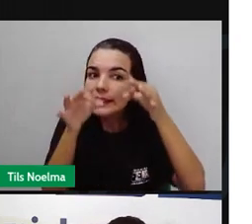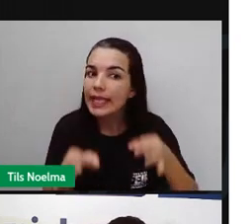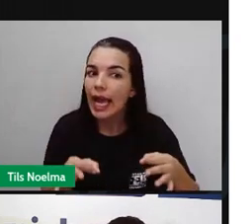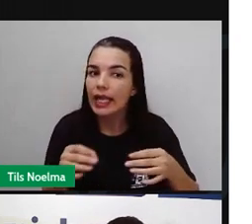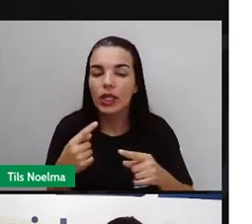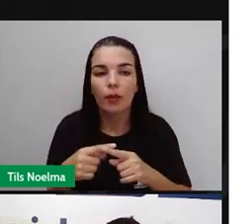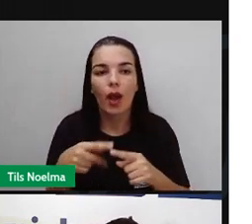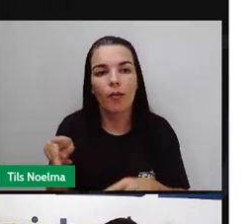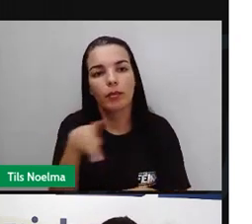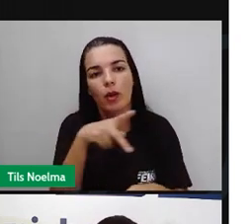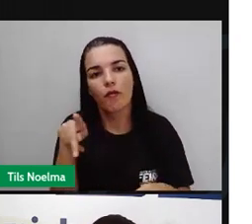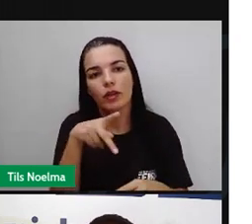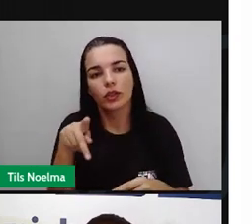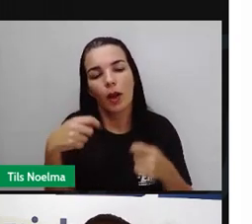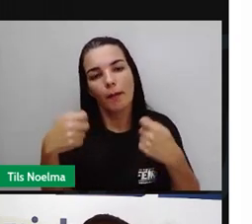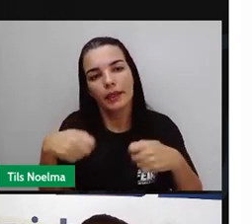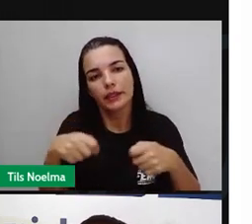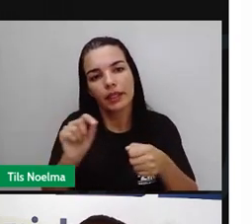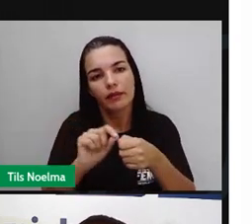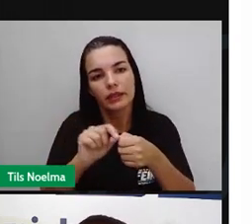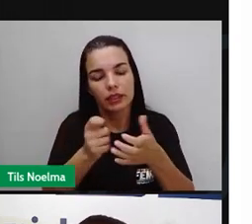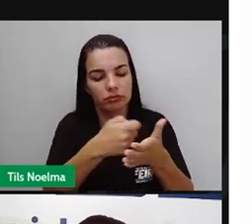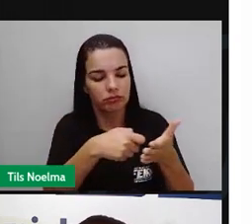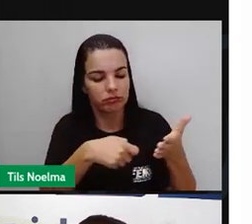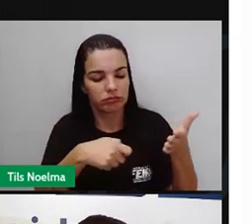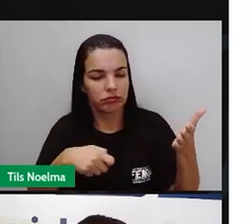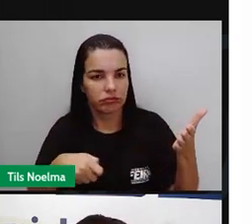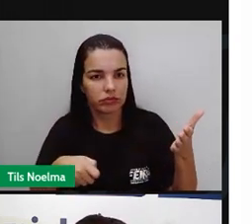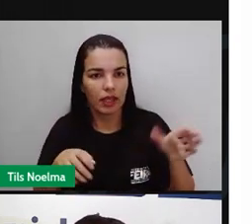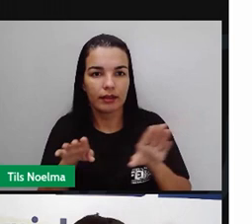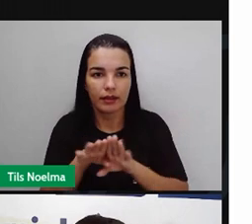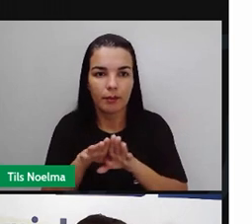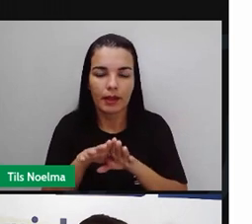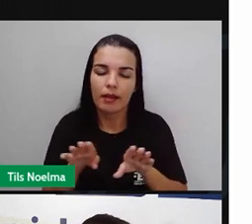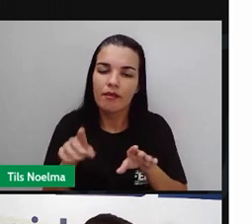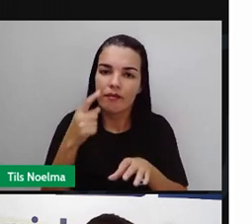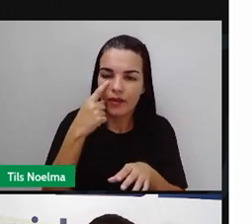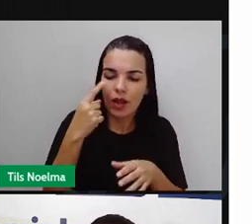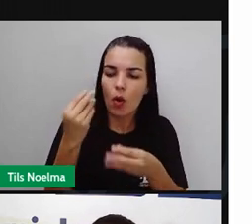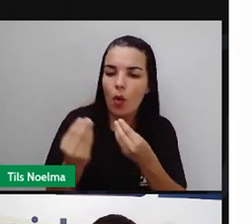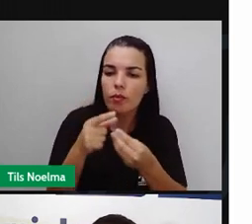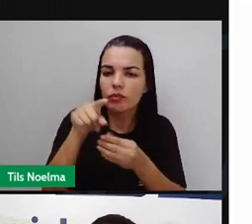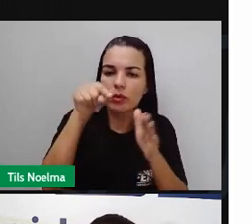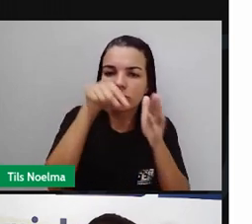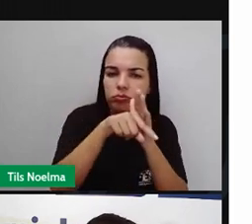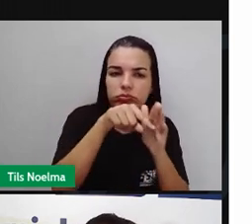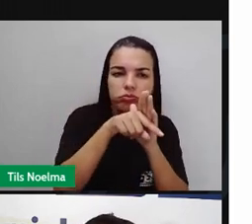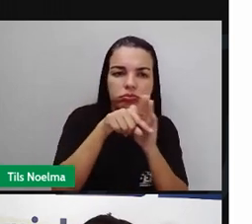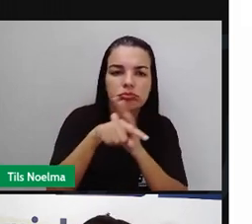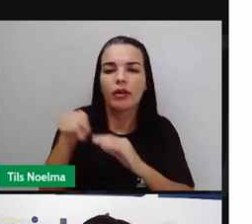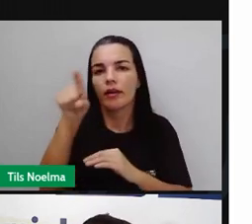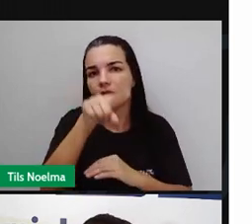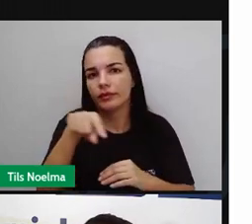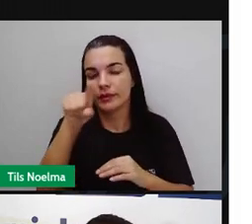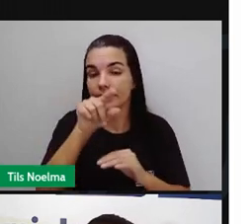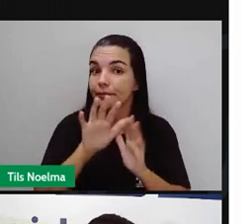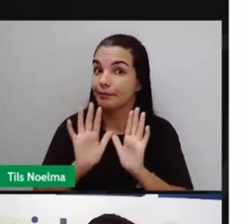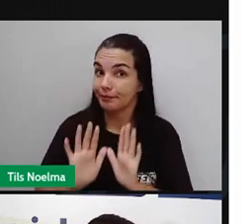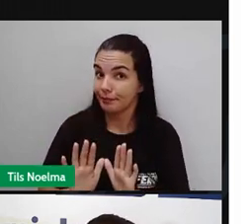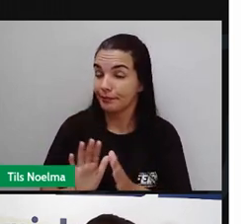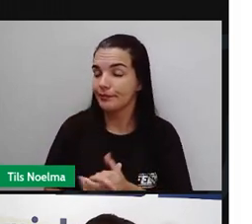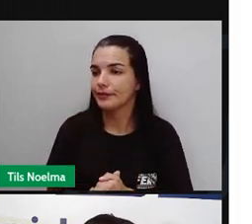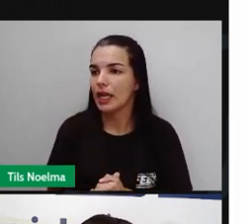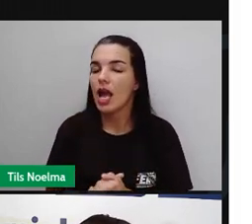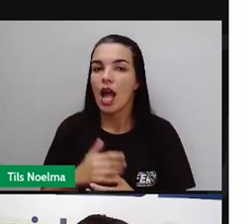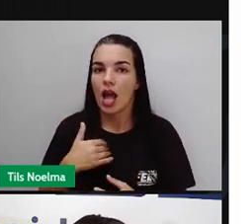possam fazer as correções e assim poder avaliá-los nós estamos recebendo muitas queixas que os